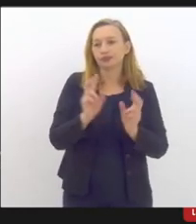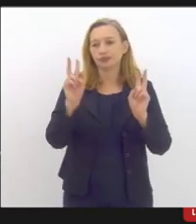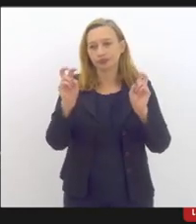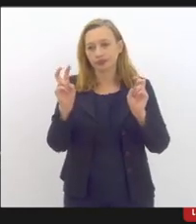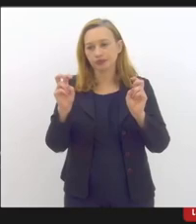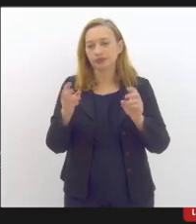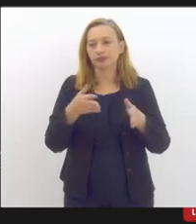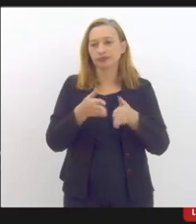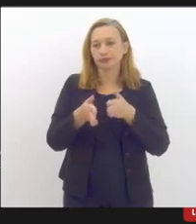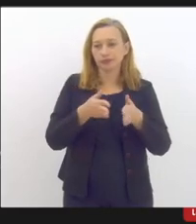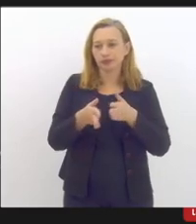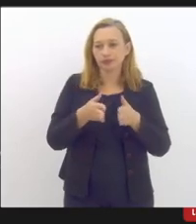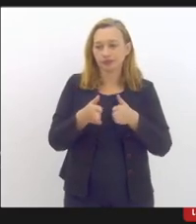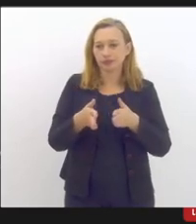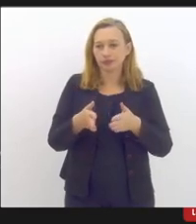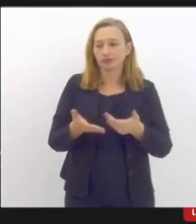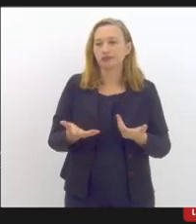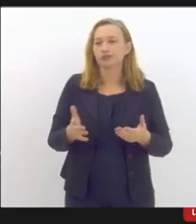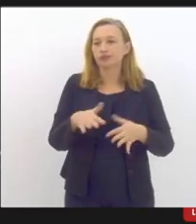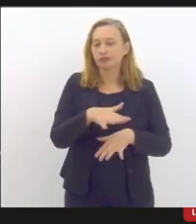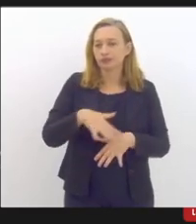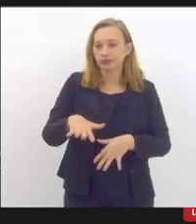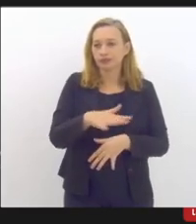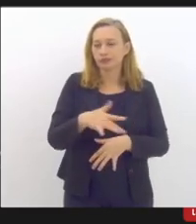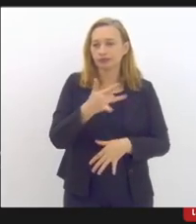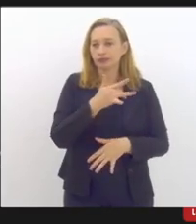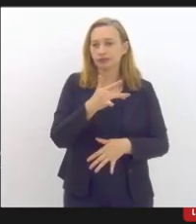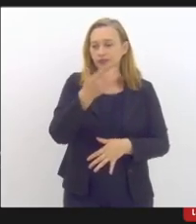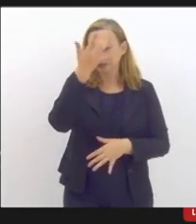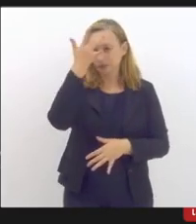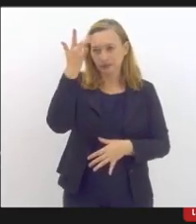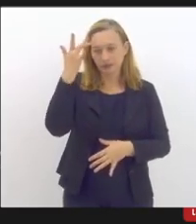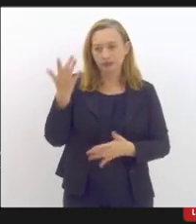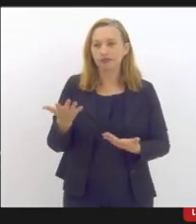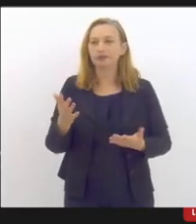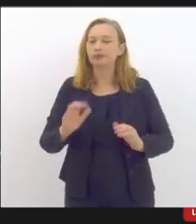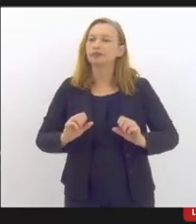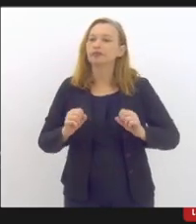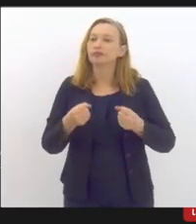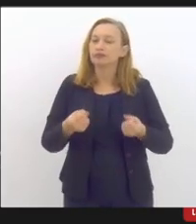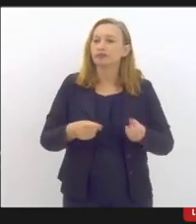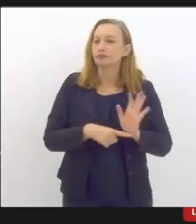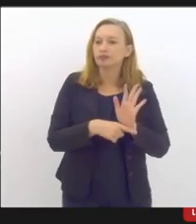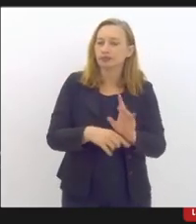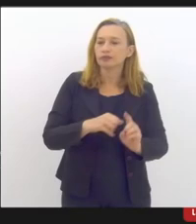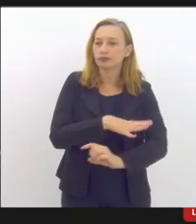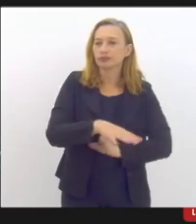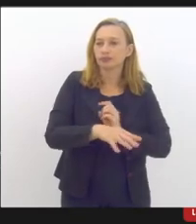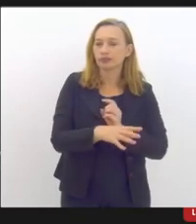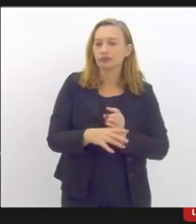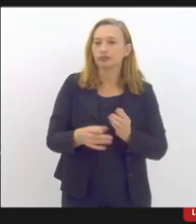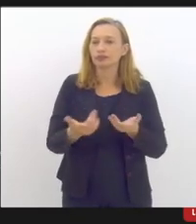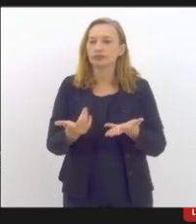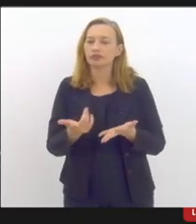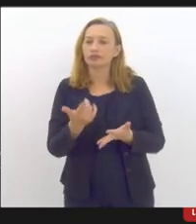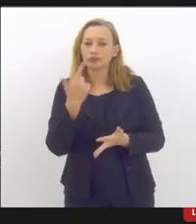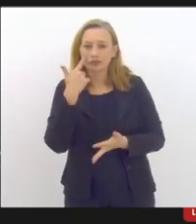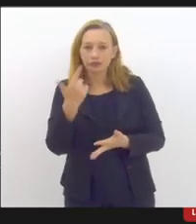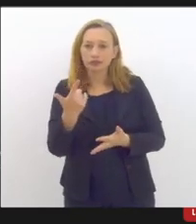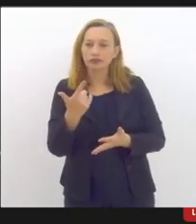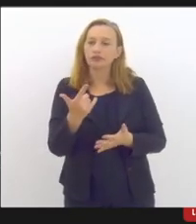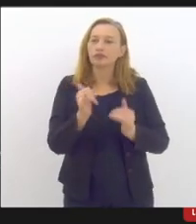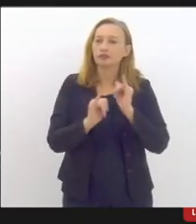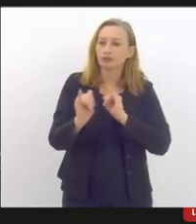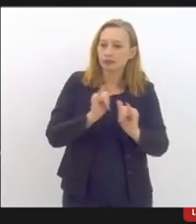de acesso à rede de saúde mental uma das nossas ações né no Serviço Social é fazer um constante levantamento dessa rede